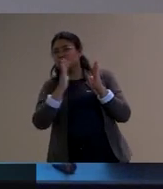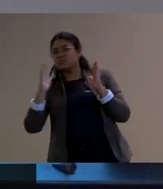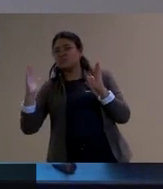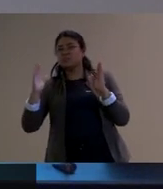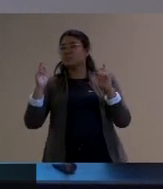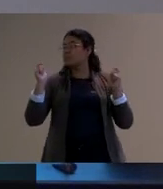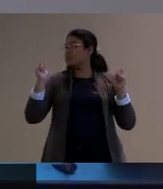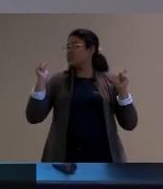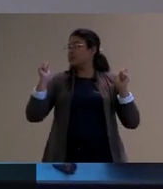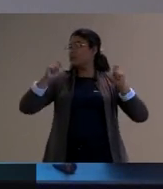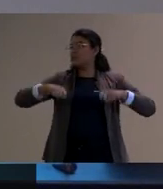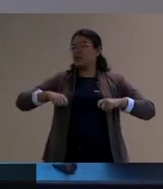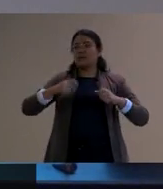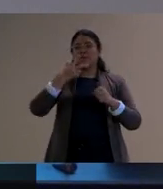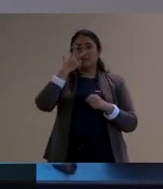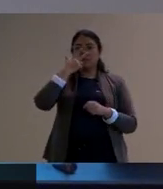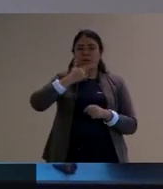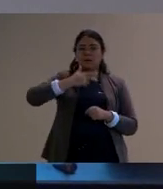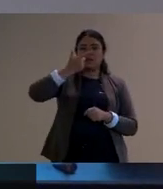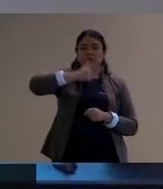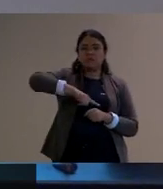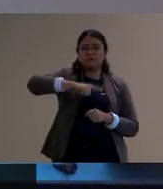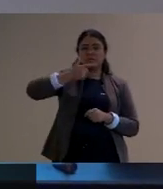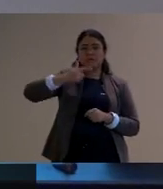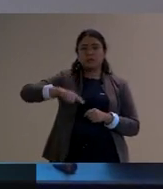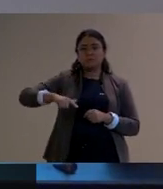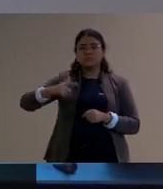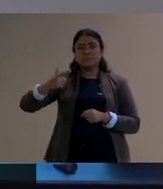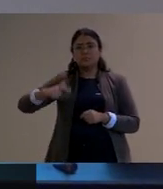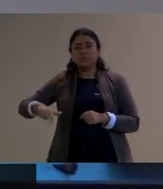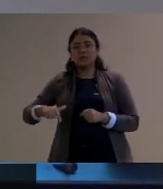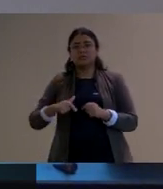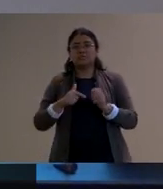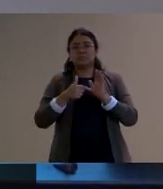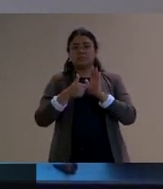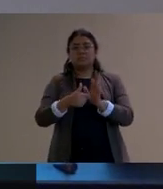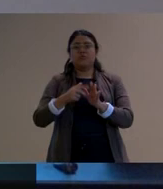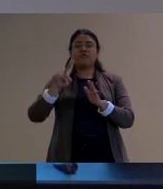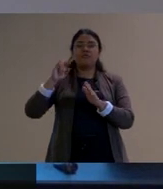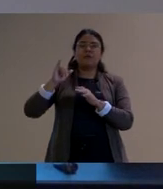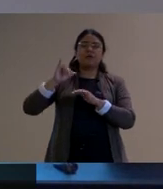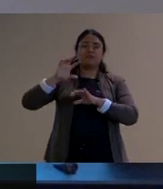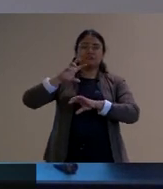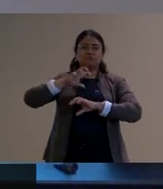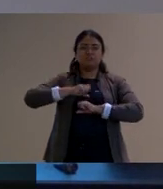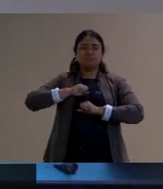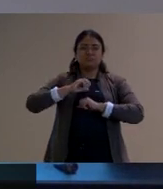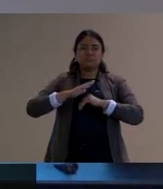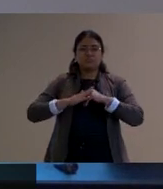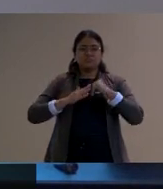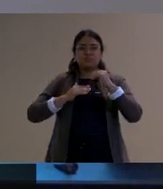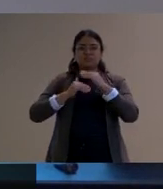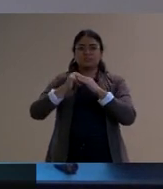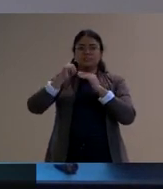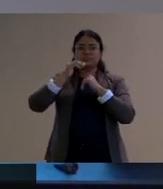possibilidade de repetição para que a criança vá construindo camadas de apropriação sobre aquela mesma